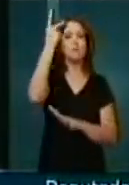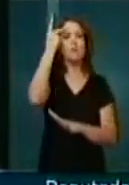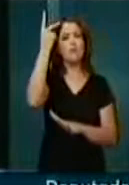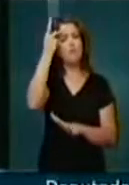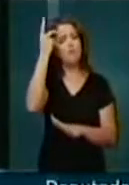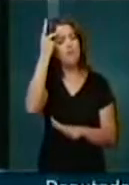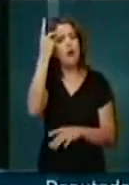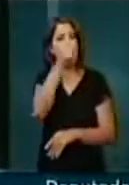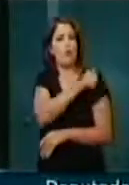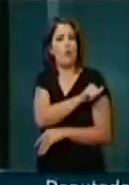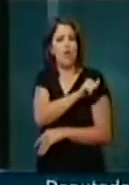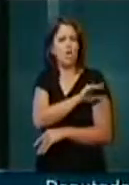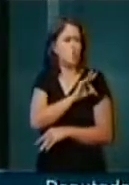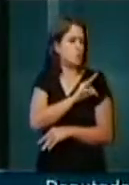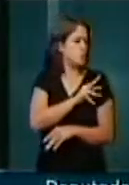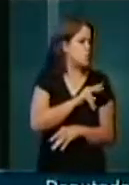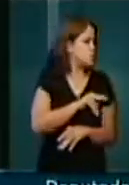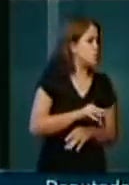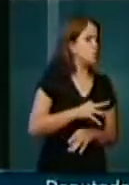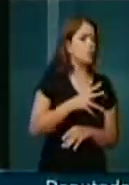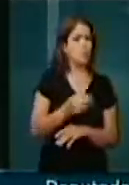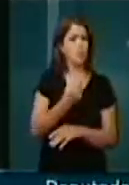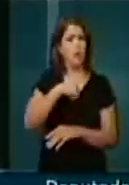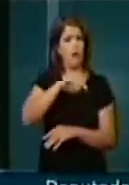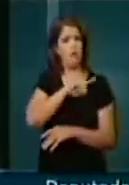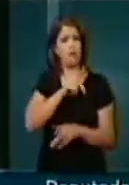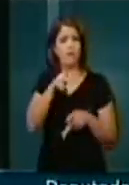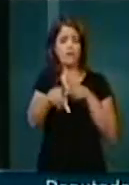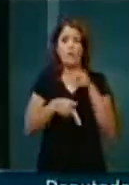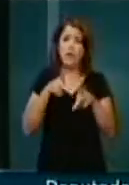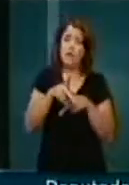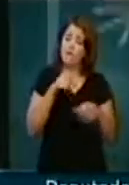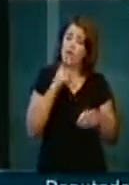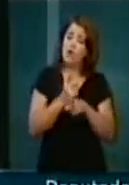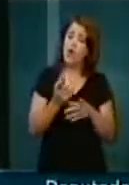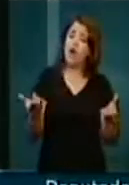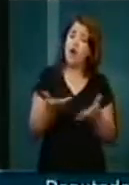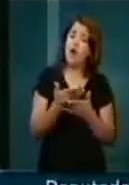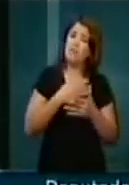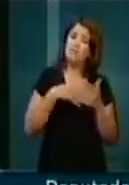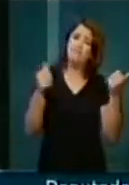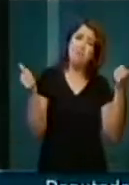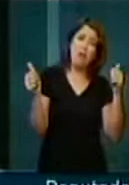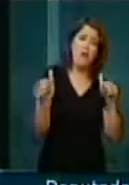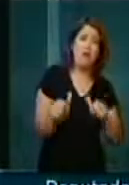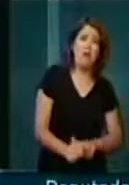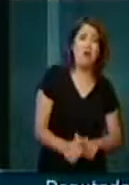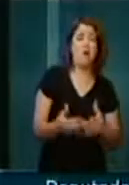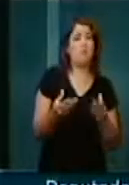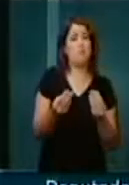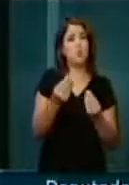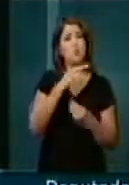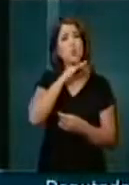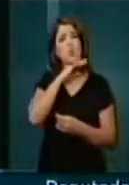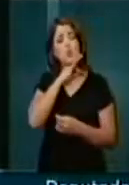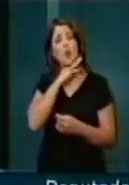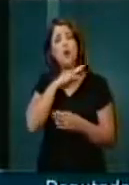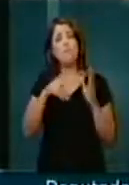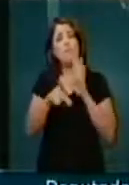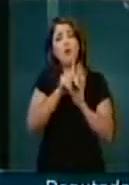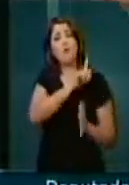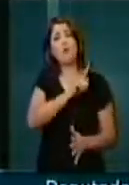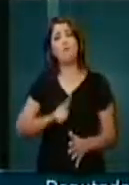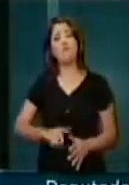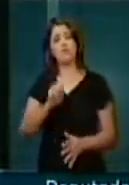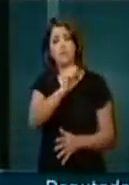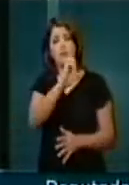Rio de Janeiro e etc. Mas a nossa ferrovia se encontra em péssimas condições. O governo de Santa Catarina,